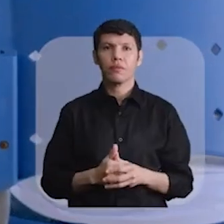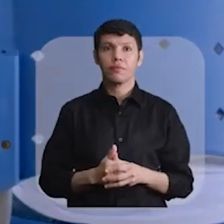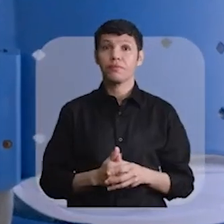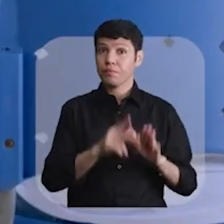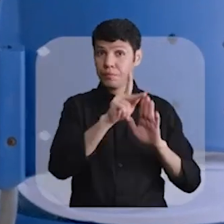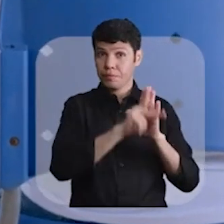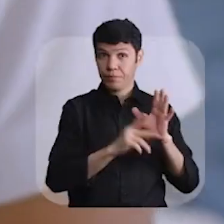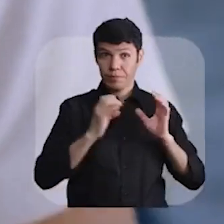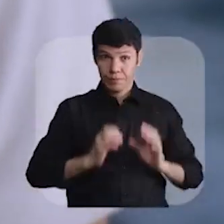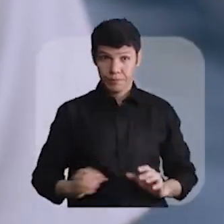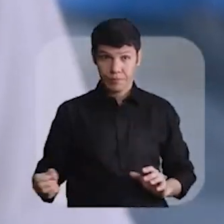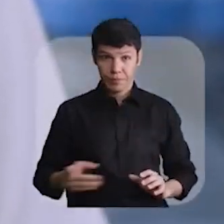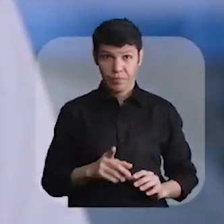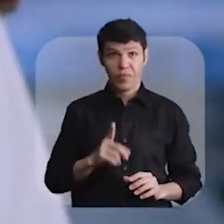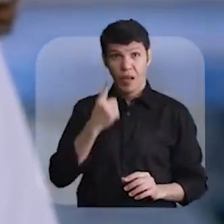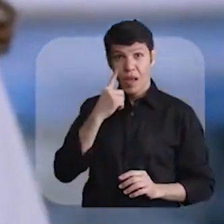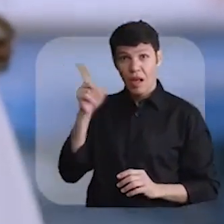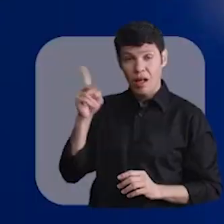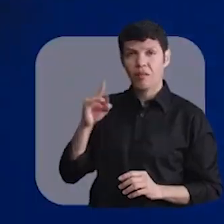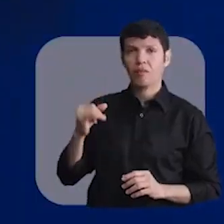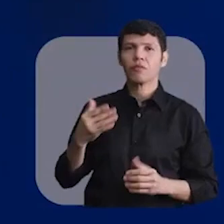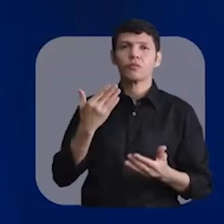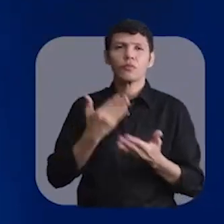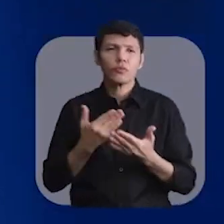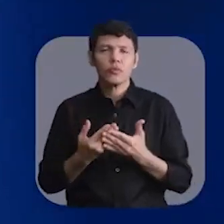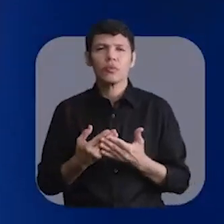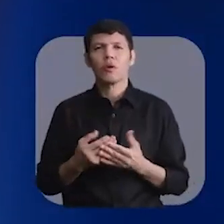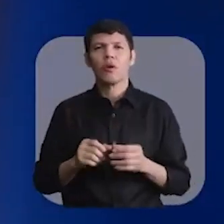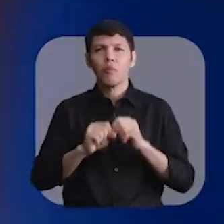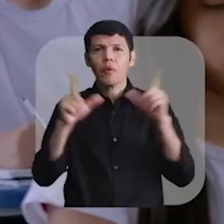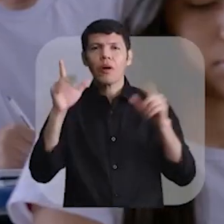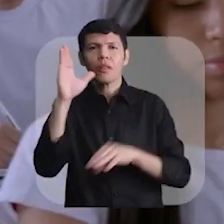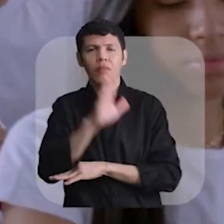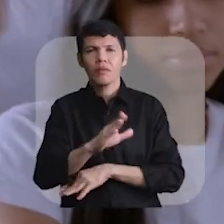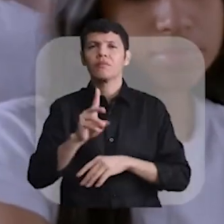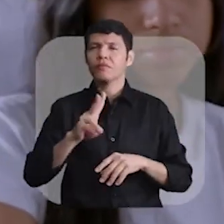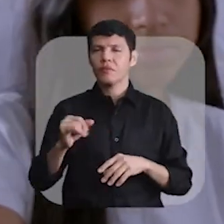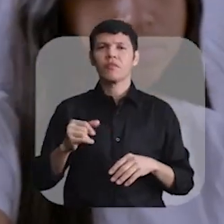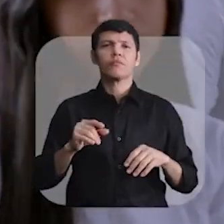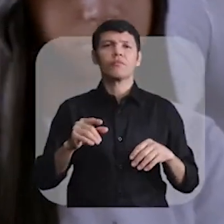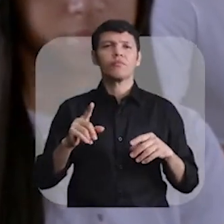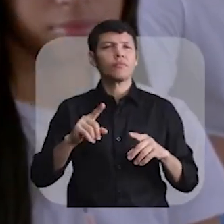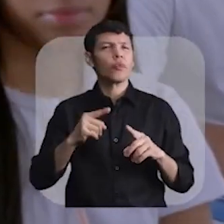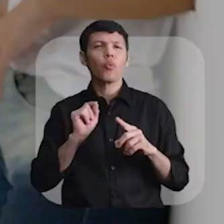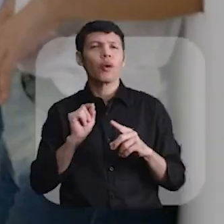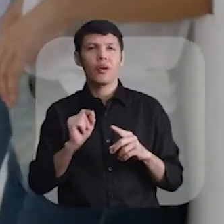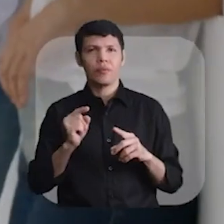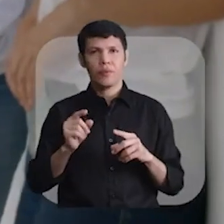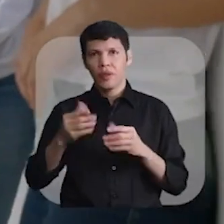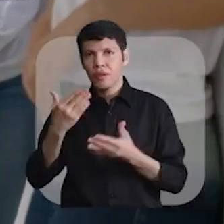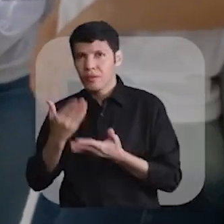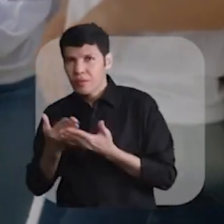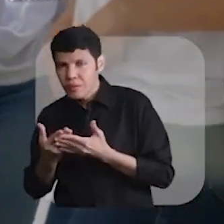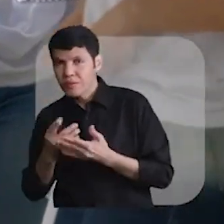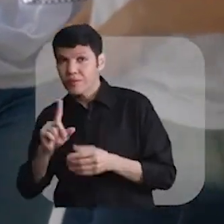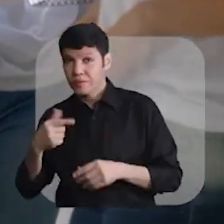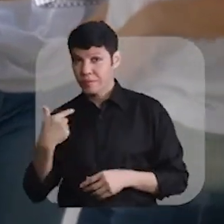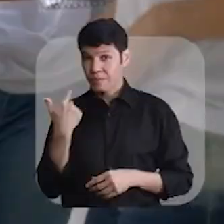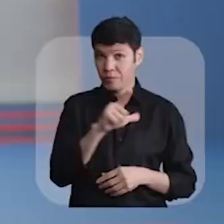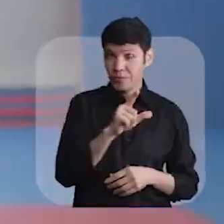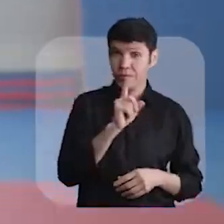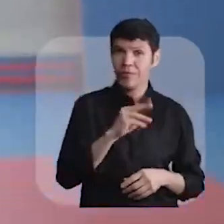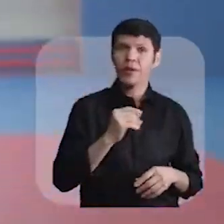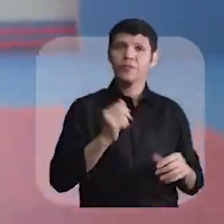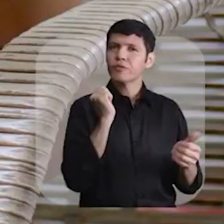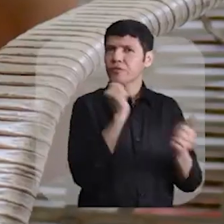Com o Novo Cidadão, ela vai ter ocupação nos dois turnos, no turno e contraturno. Sendo um deles dedicados a desenvolver suas